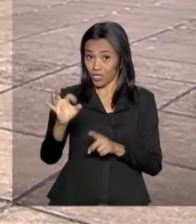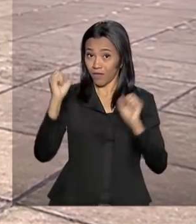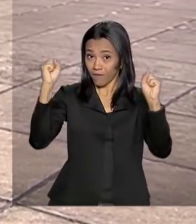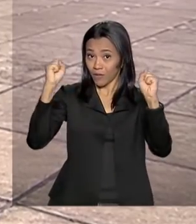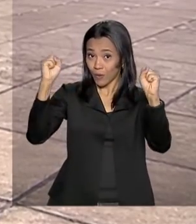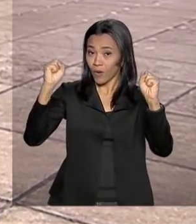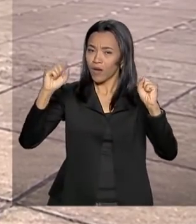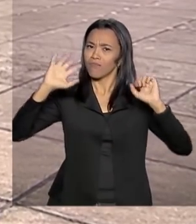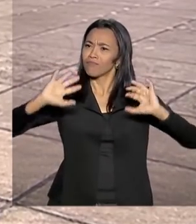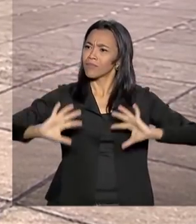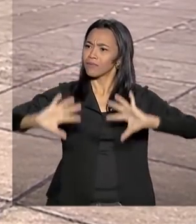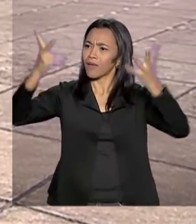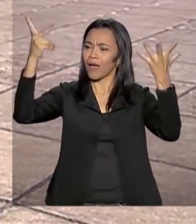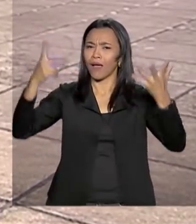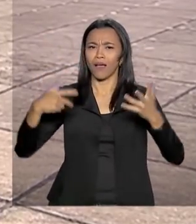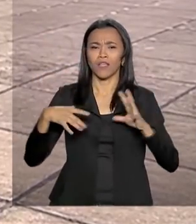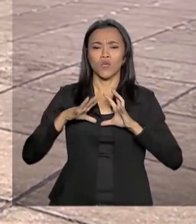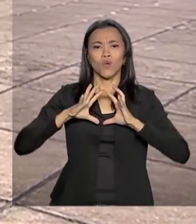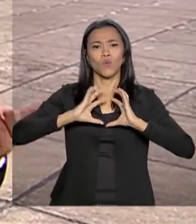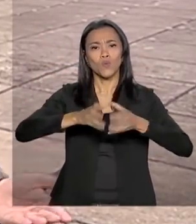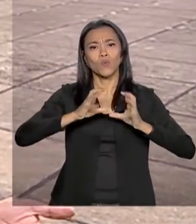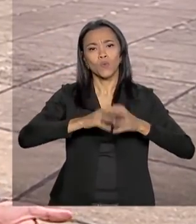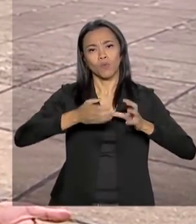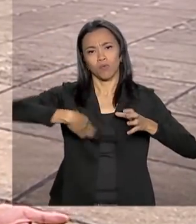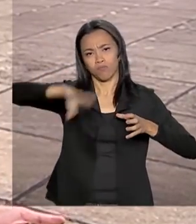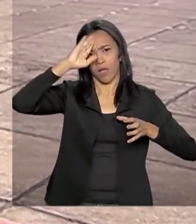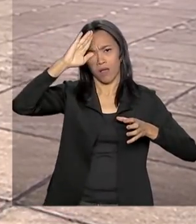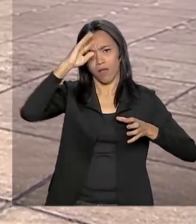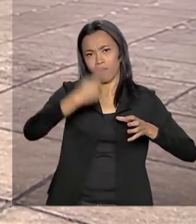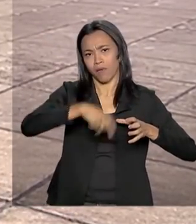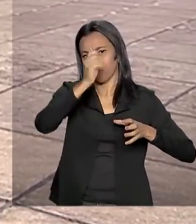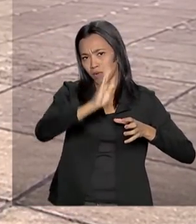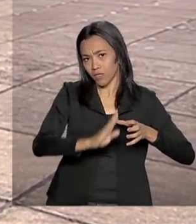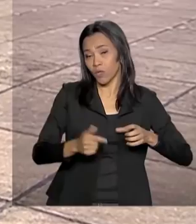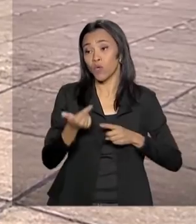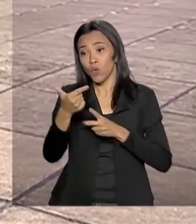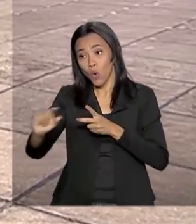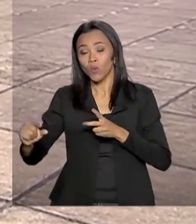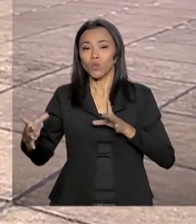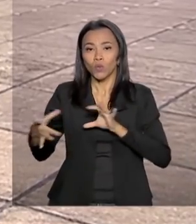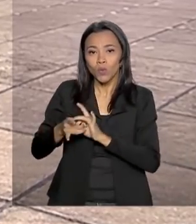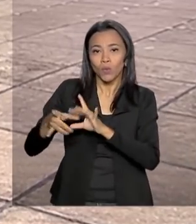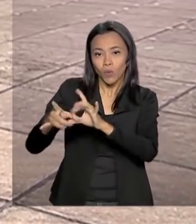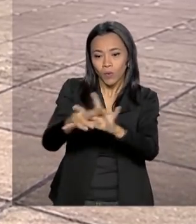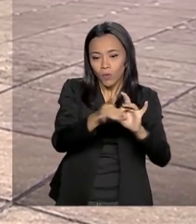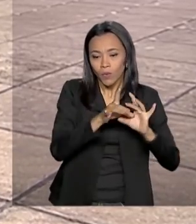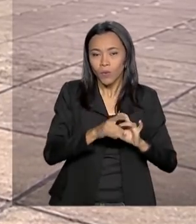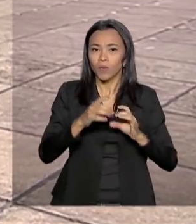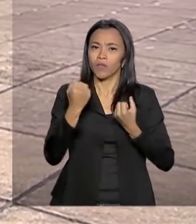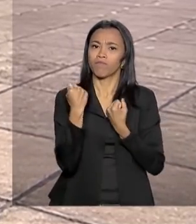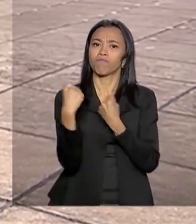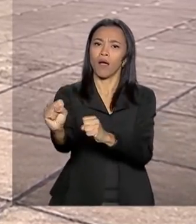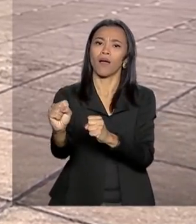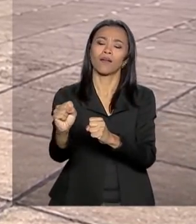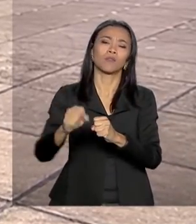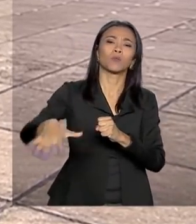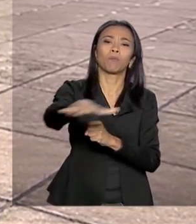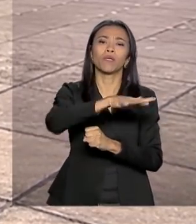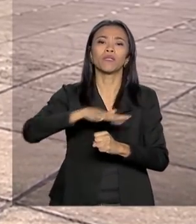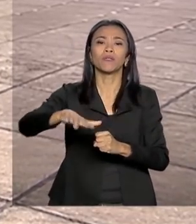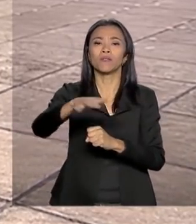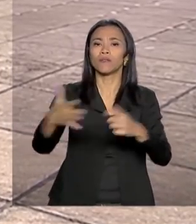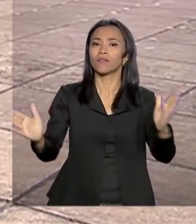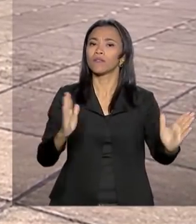celebra o triunfo das tropas brasileiras e tropas aliadas sobre as forças nazifascistas durante a